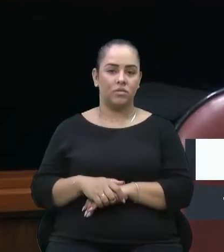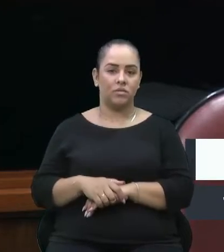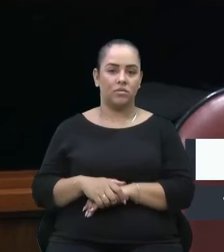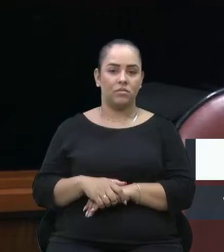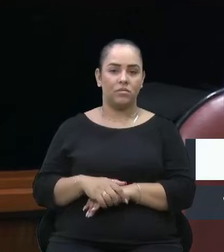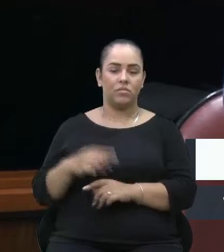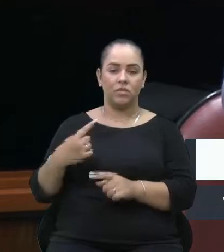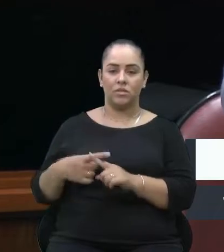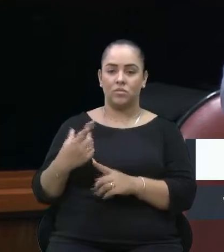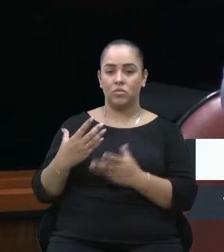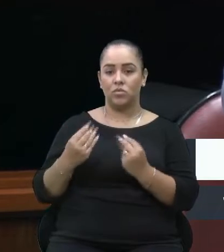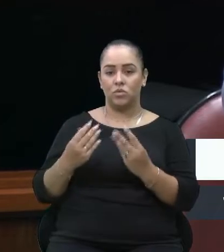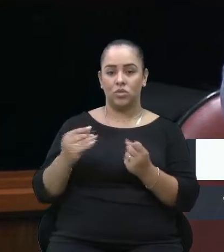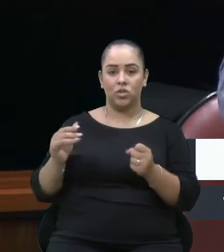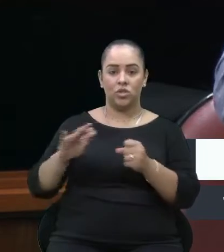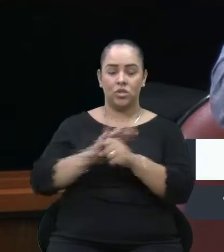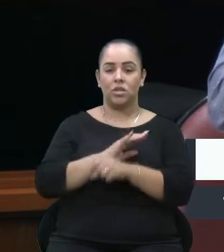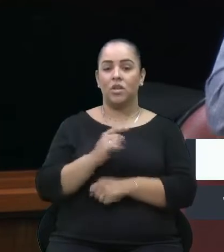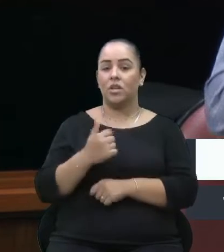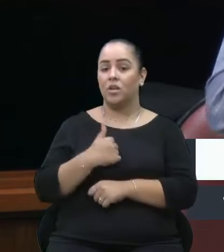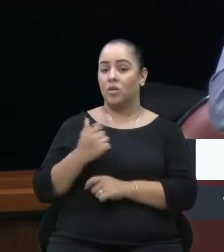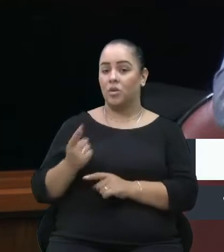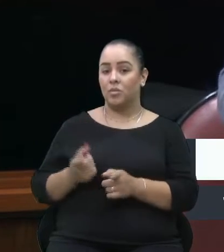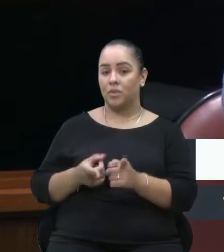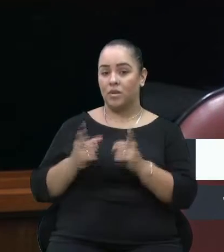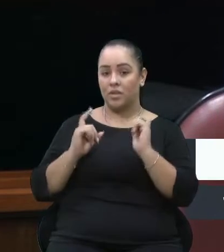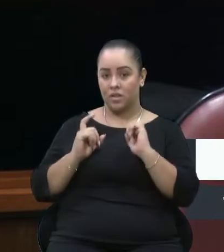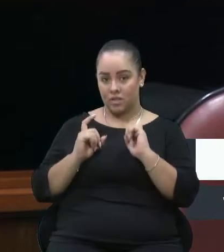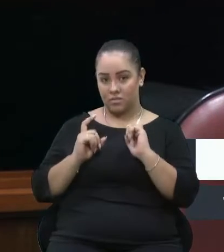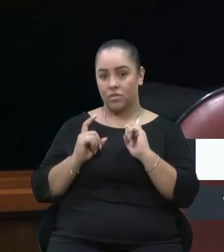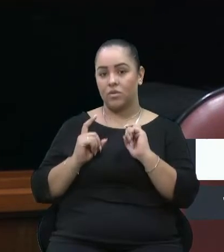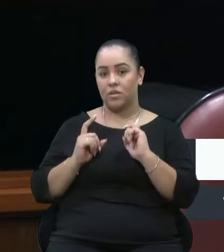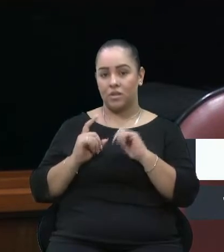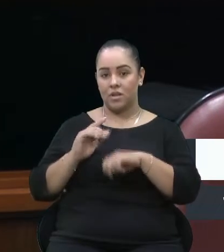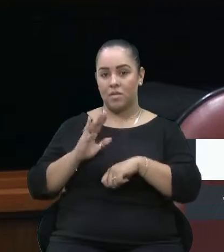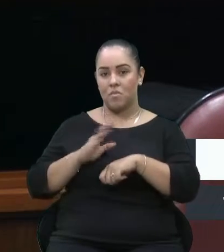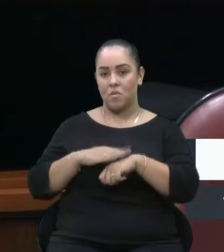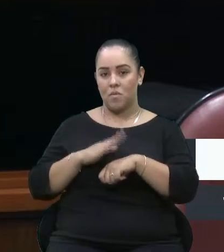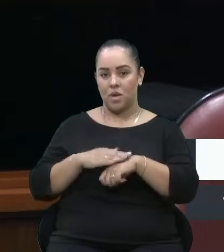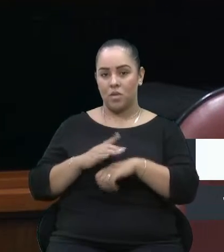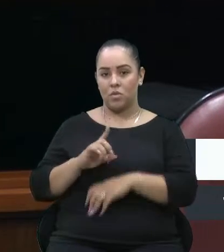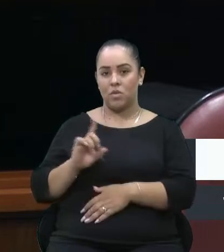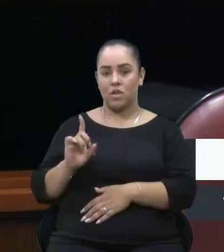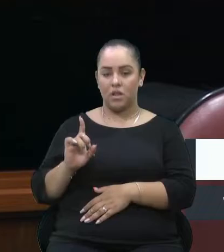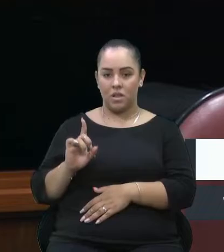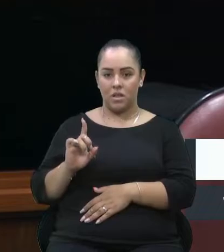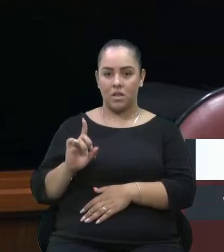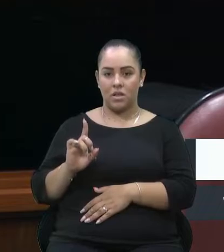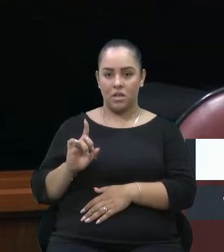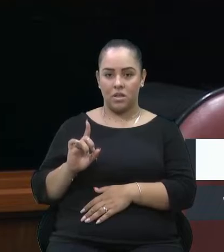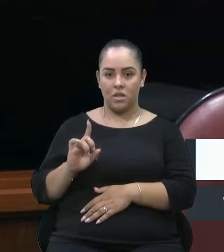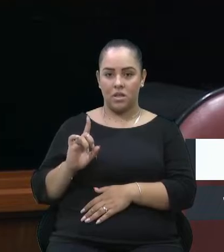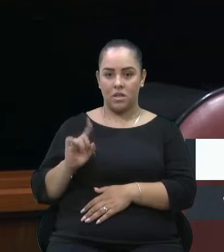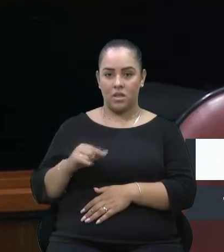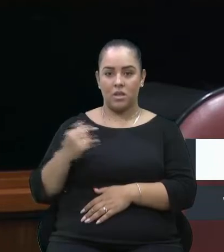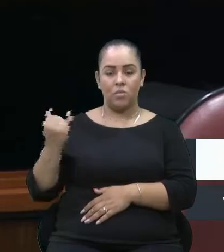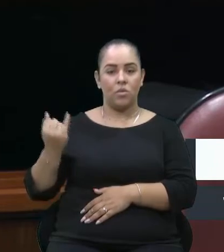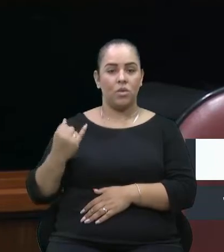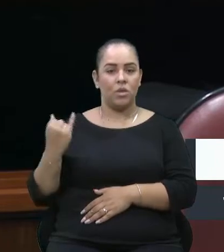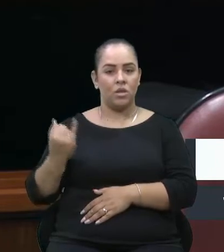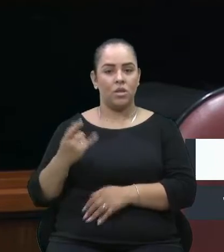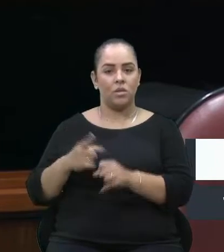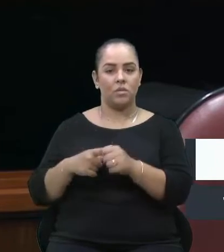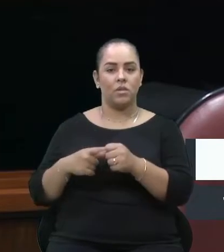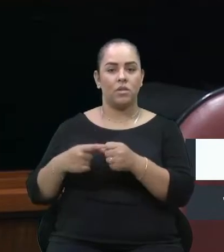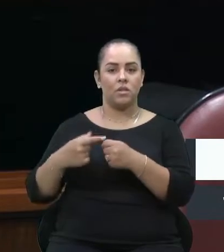lotadas. Então, vejo que neste momento, é um momento importante para a cidade,